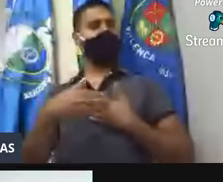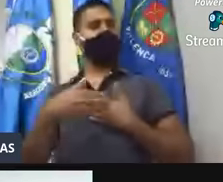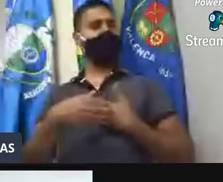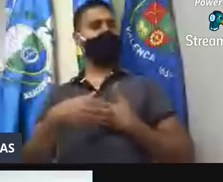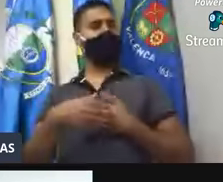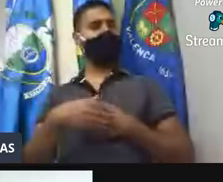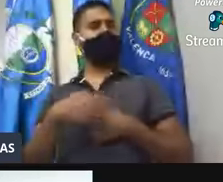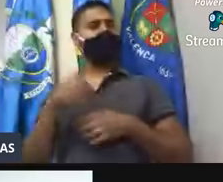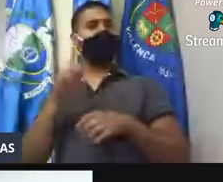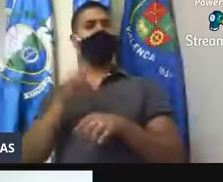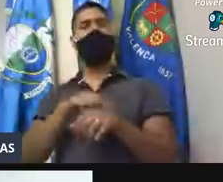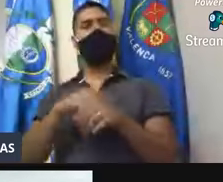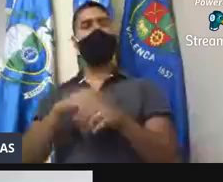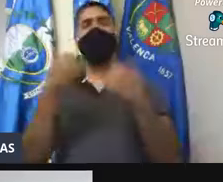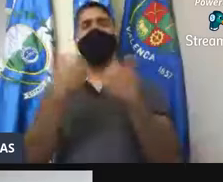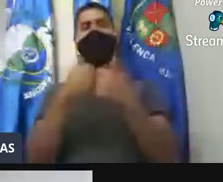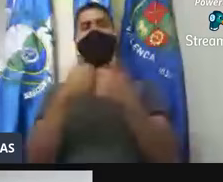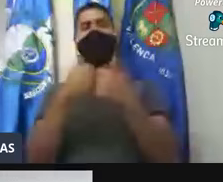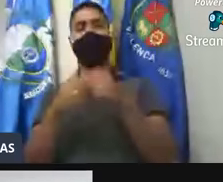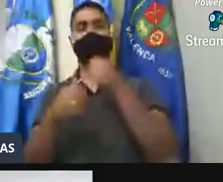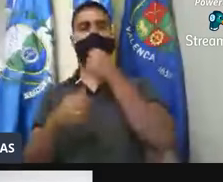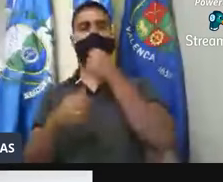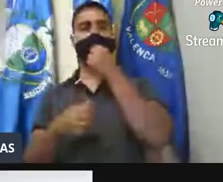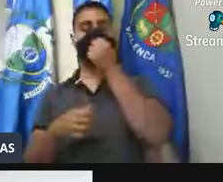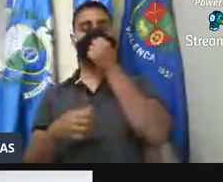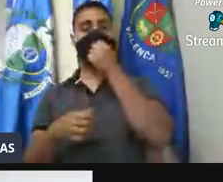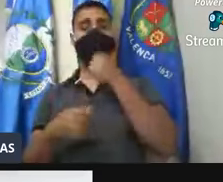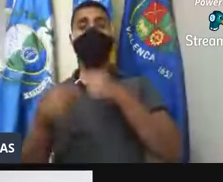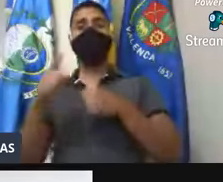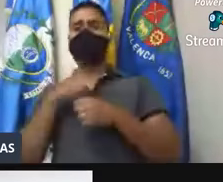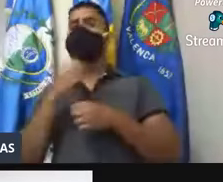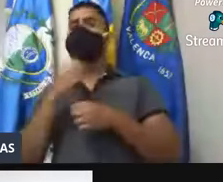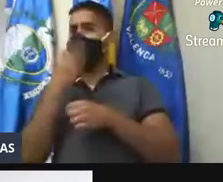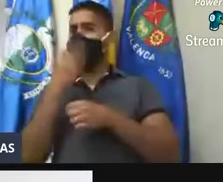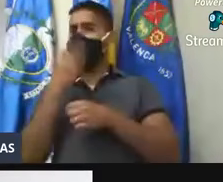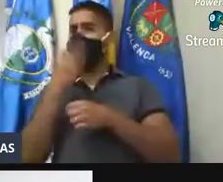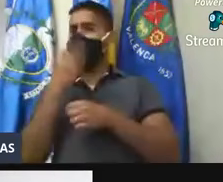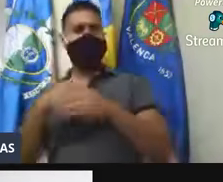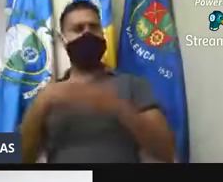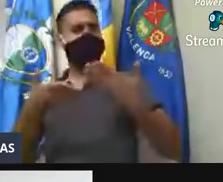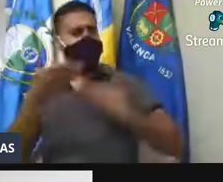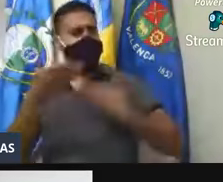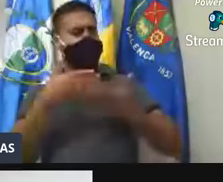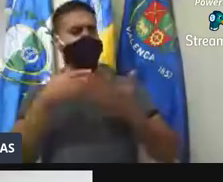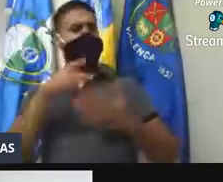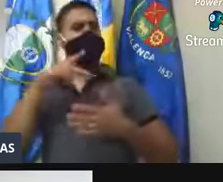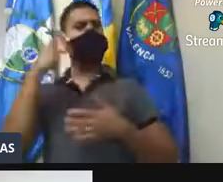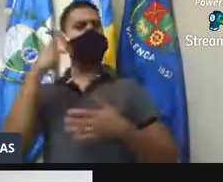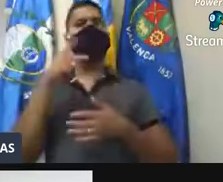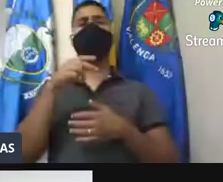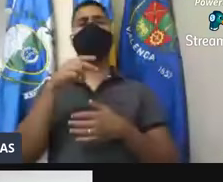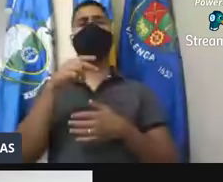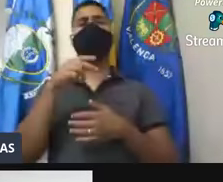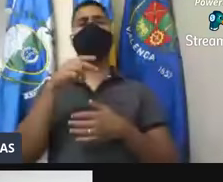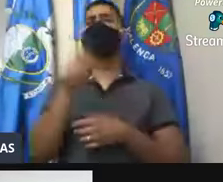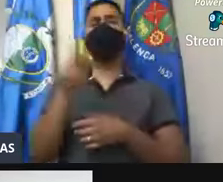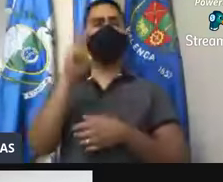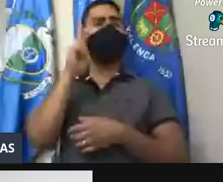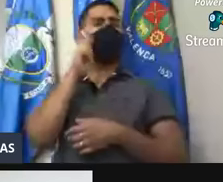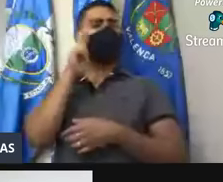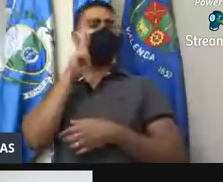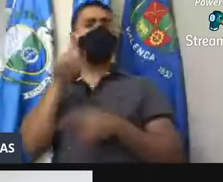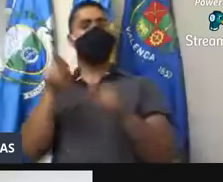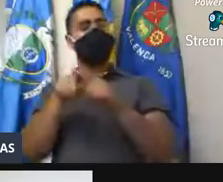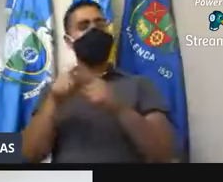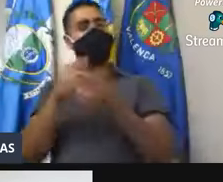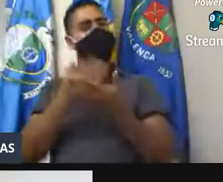suprimidos pela empresa, né. Poxa, foi um bom diálogo que tivemos aqui, vereador Rafael agendou a, a